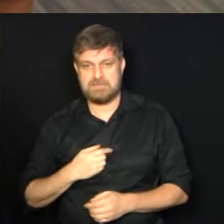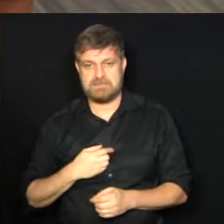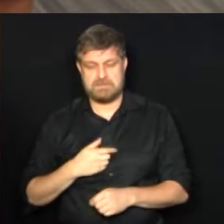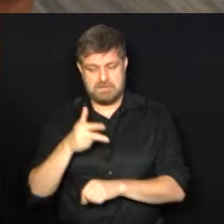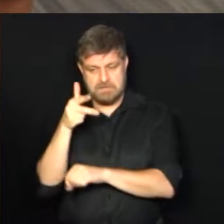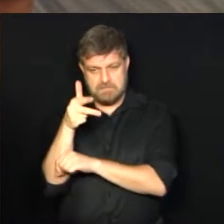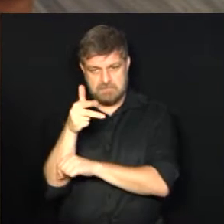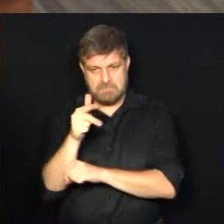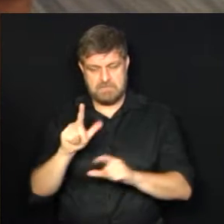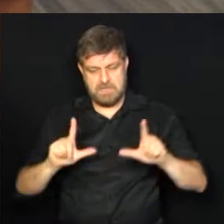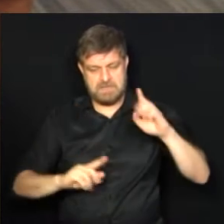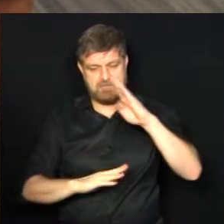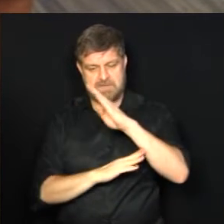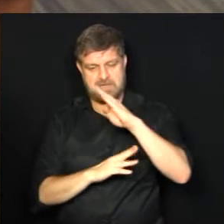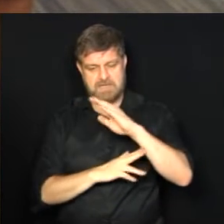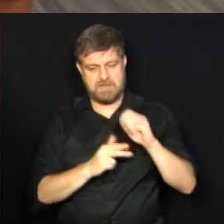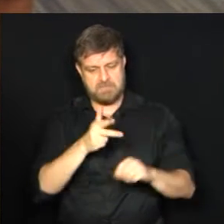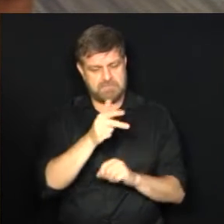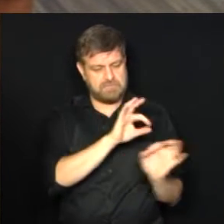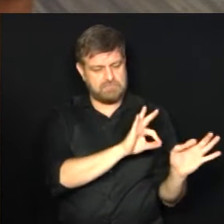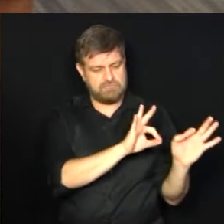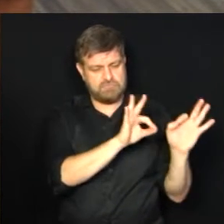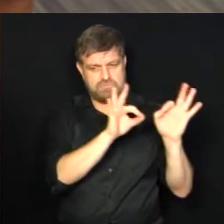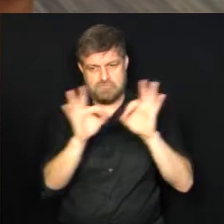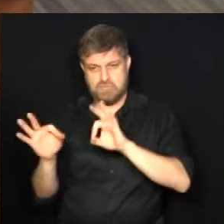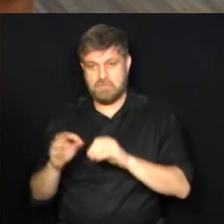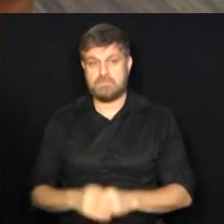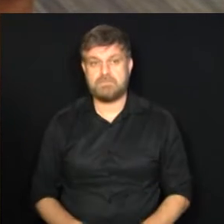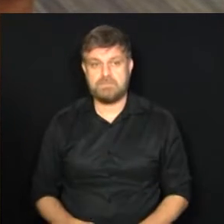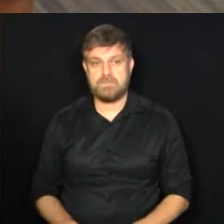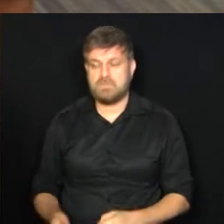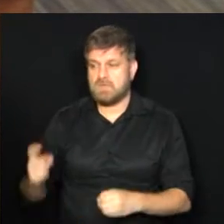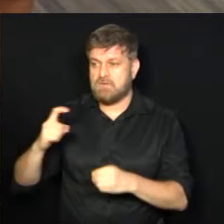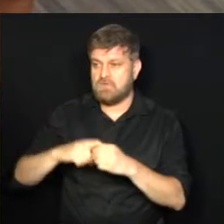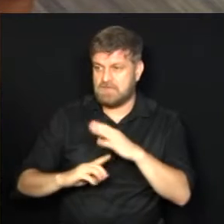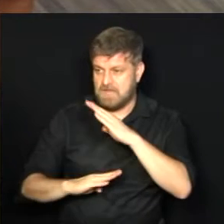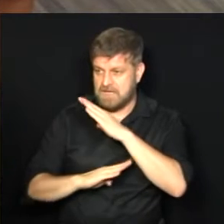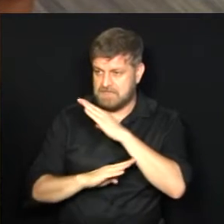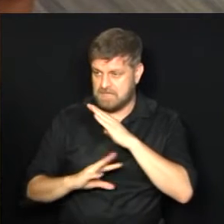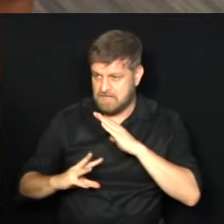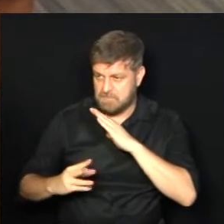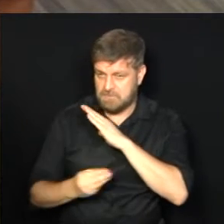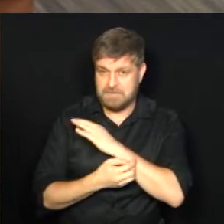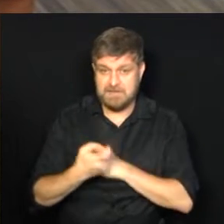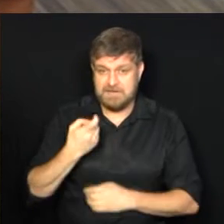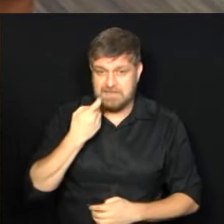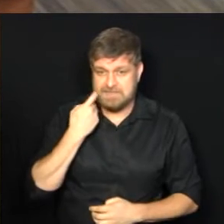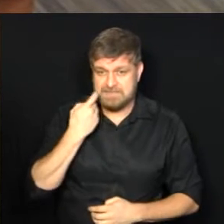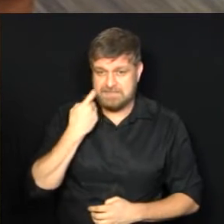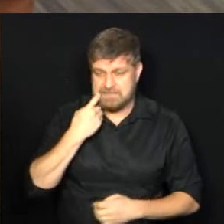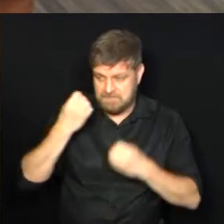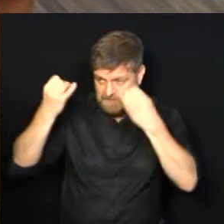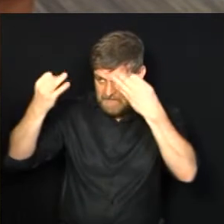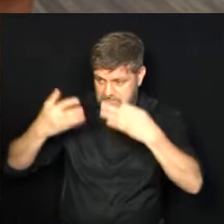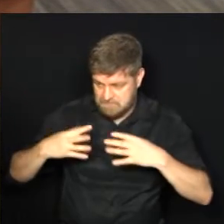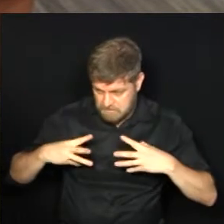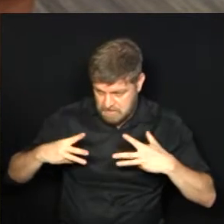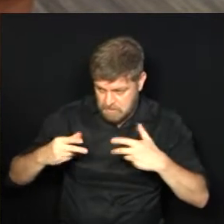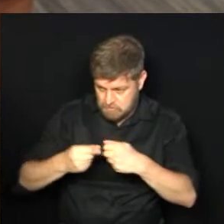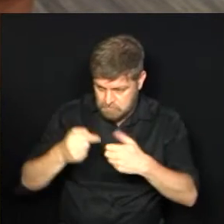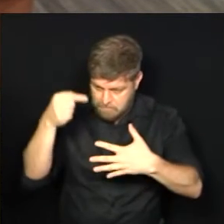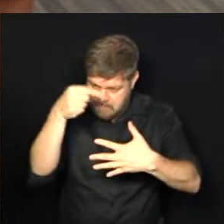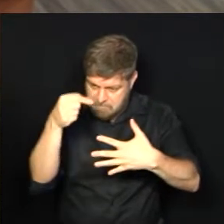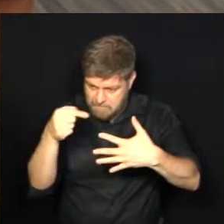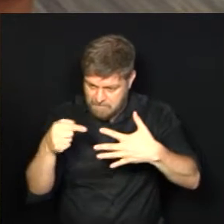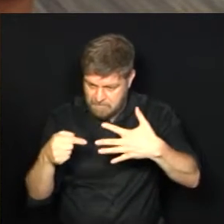com transmissão ao vivo aqui pela TV Câmara Campinas. Você retorna ao Câmara Total na sexta-feira contando tudo então sobre esse dia aqui do Legislativo?